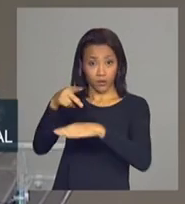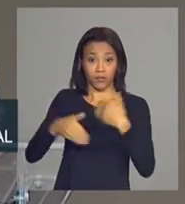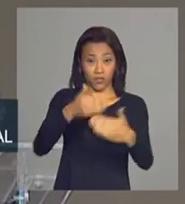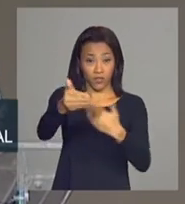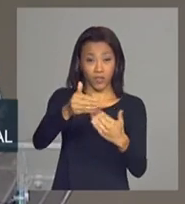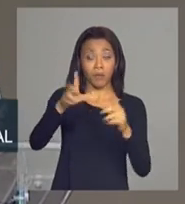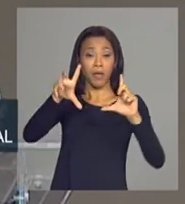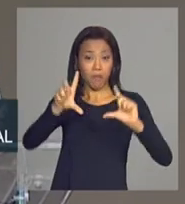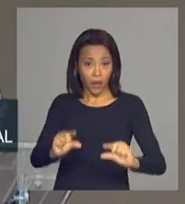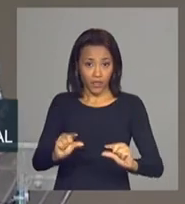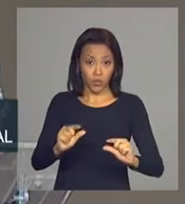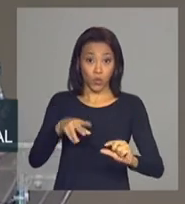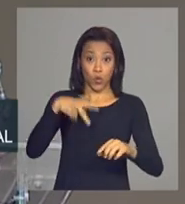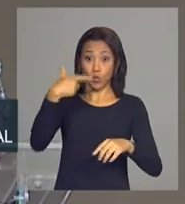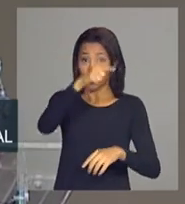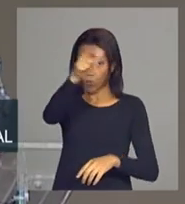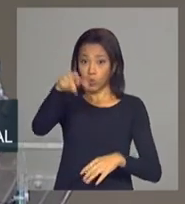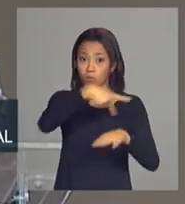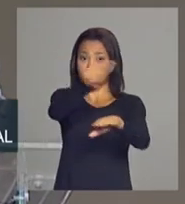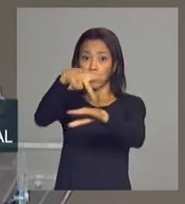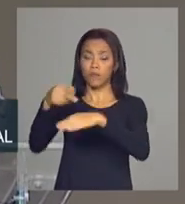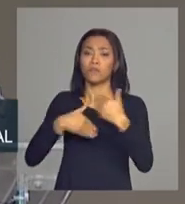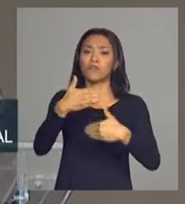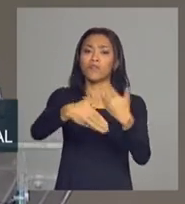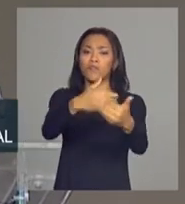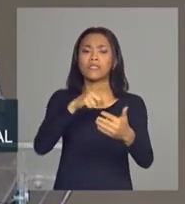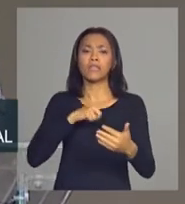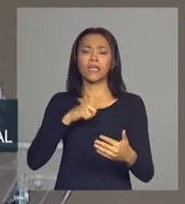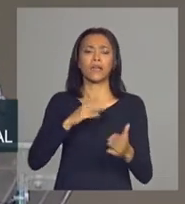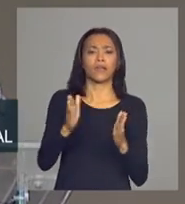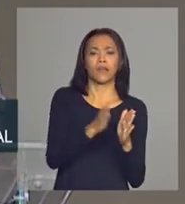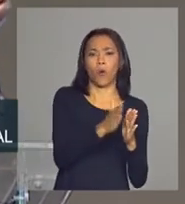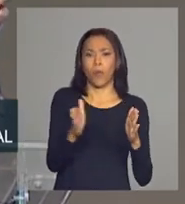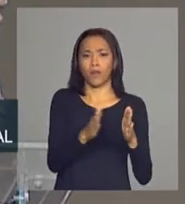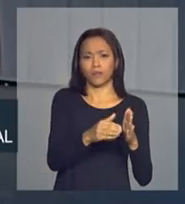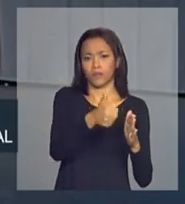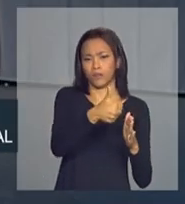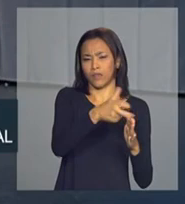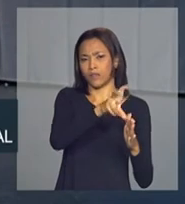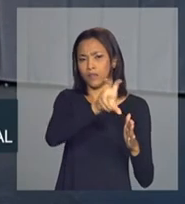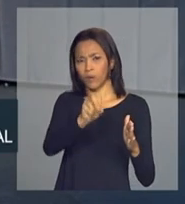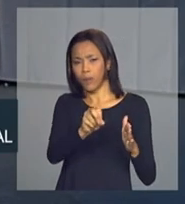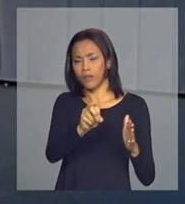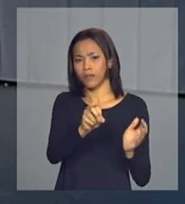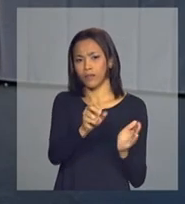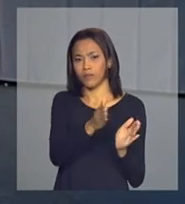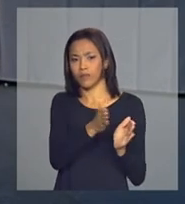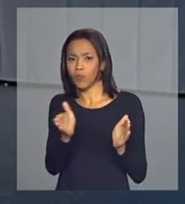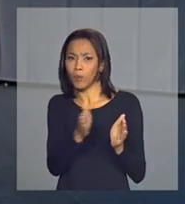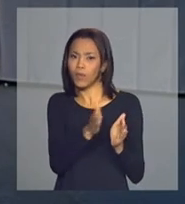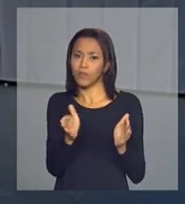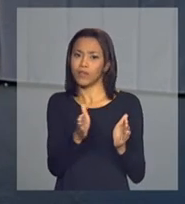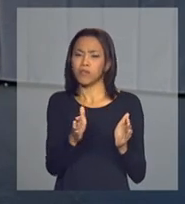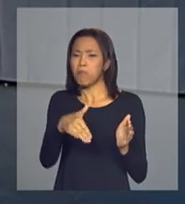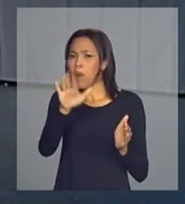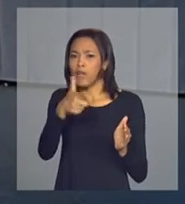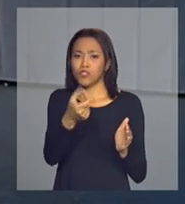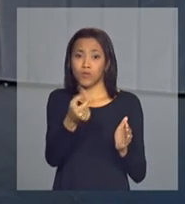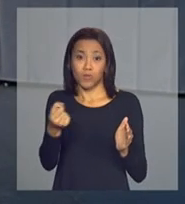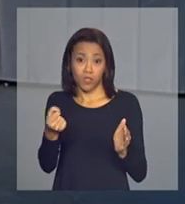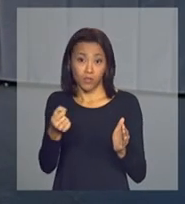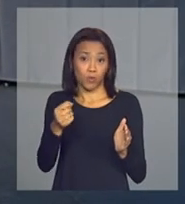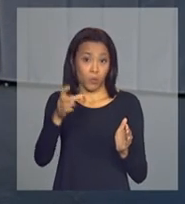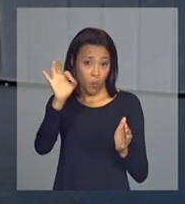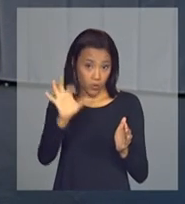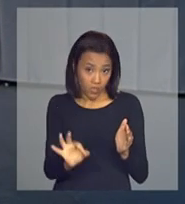baixa, os países desenvolvidos têm entre 150 e, em alguns casos, mais de 200%